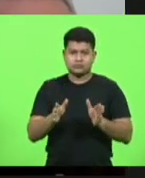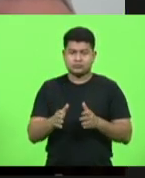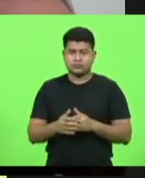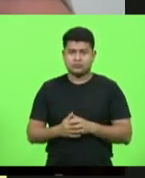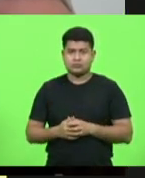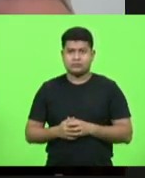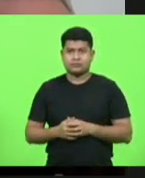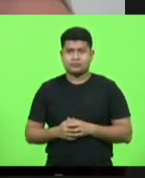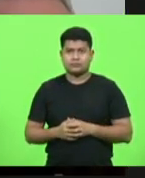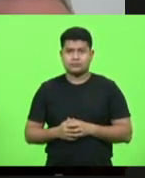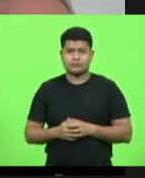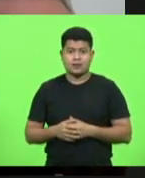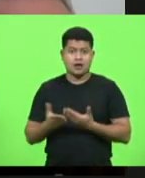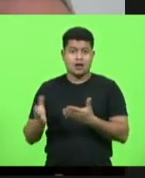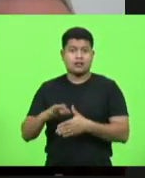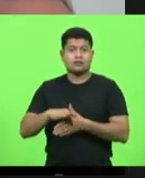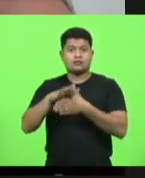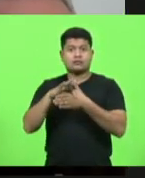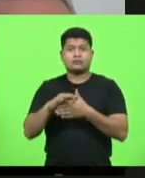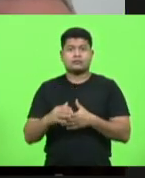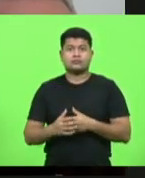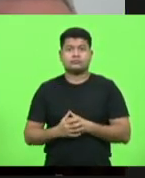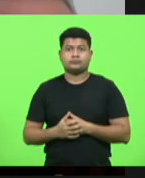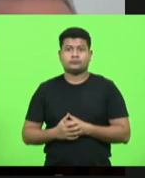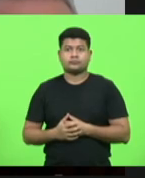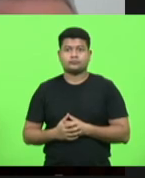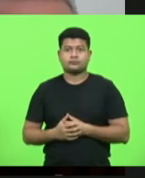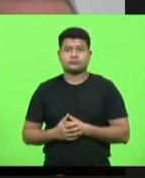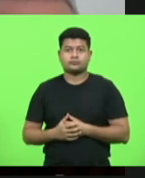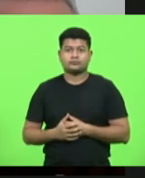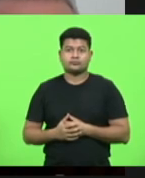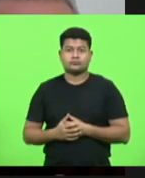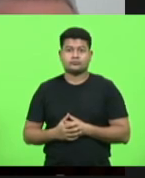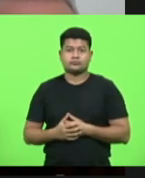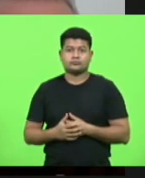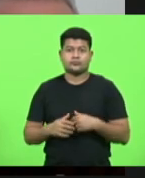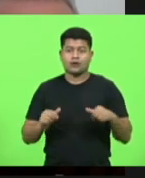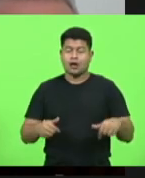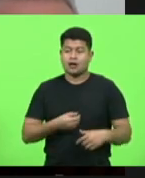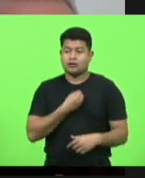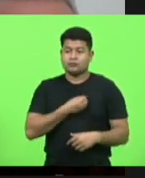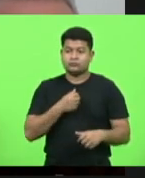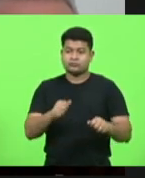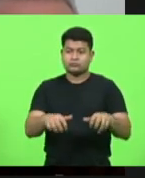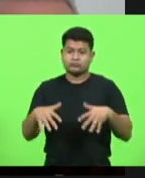não ele não tem ele não está no plenário neste momento